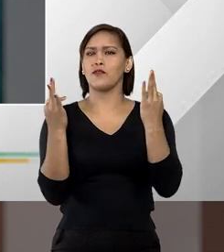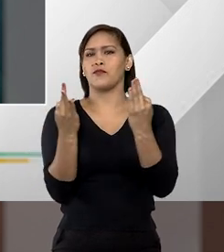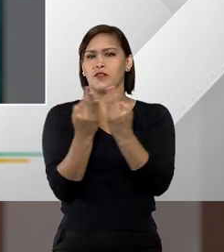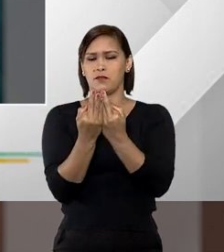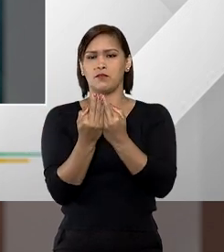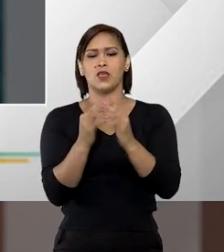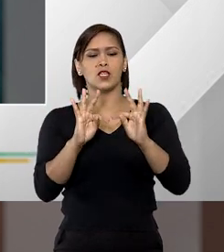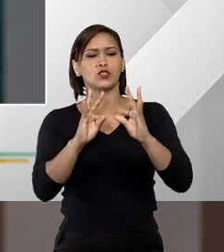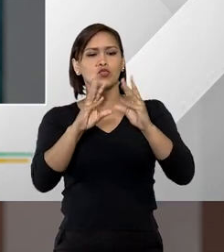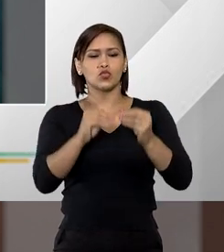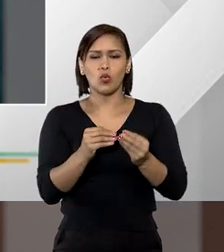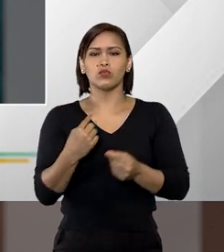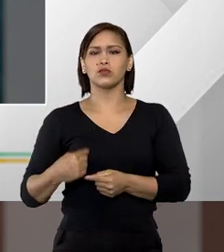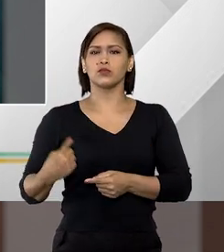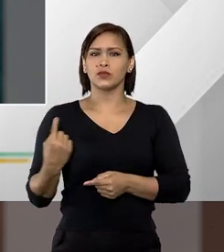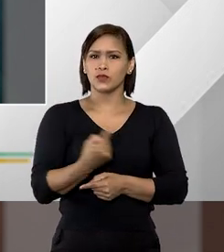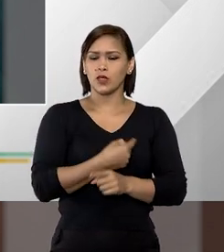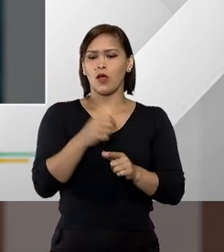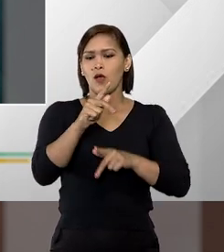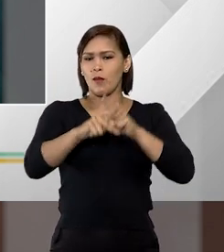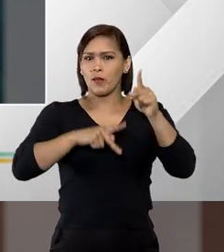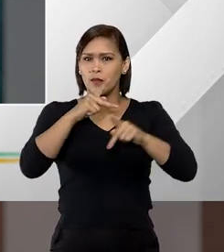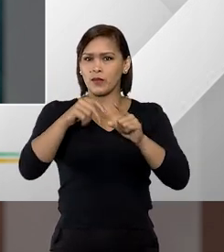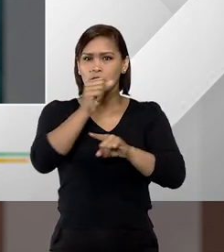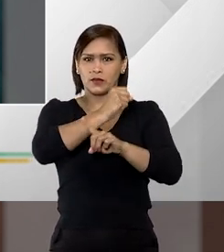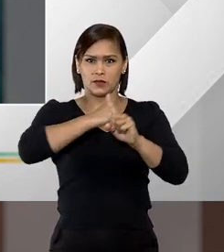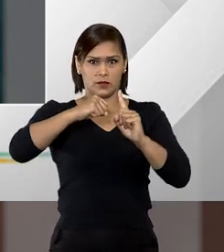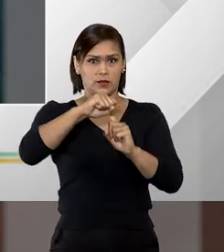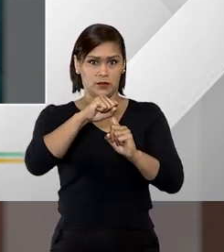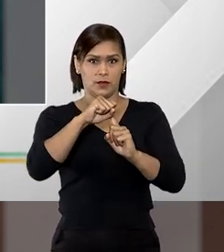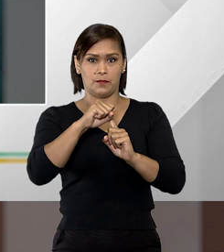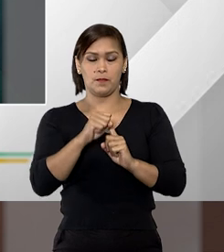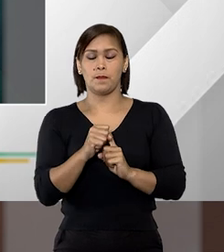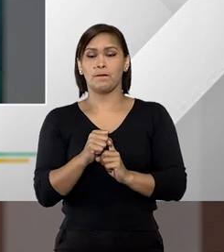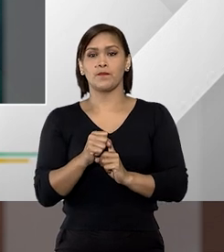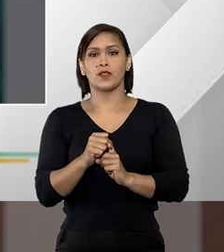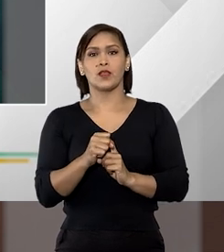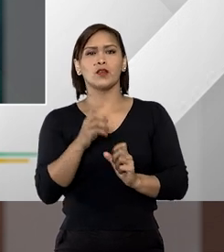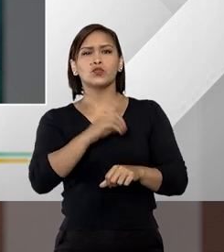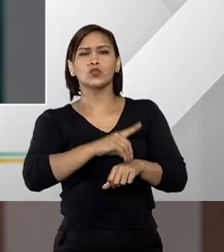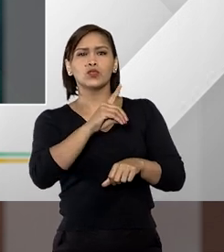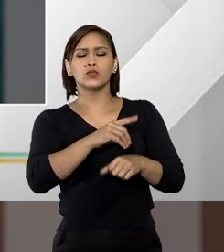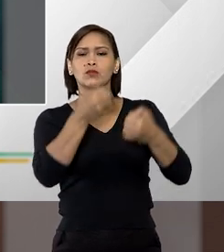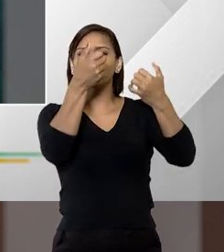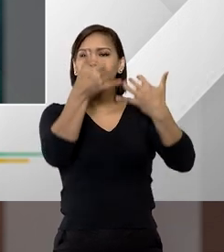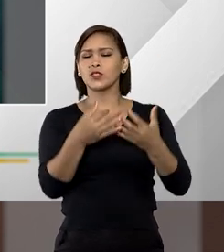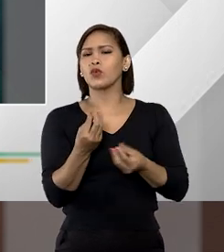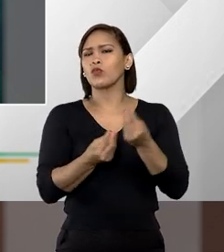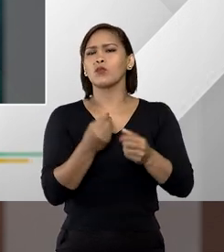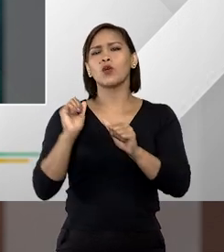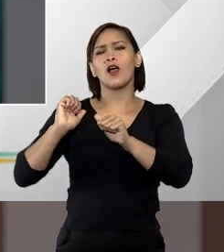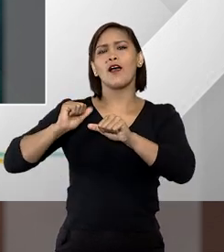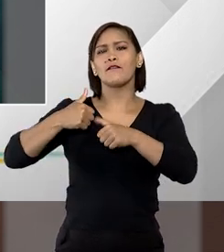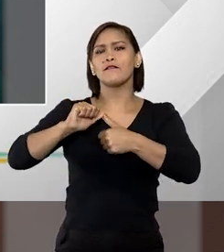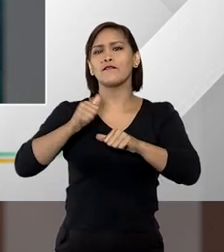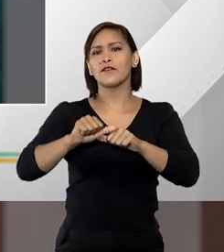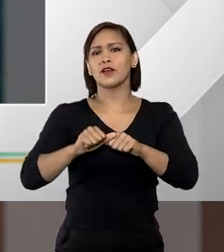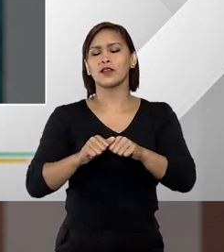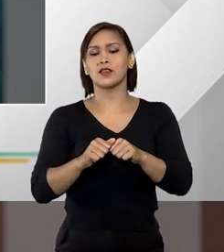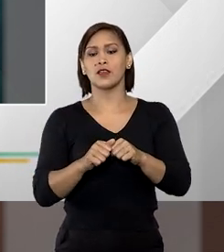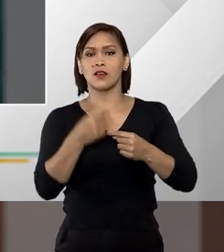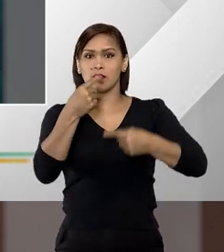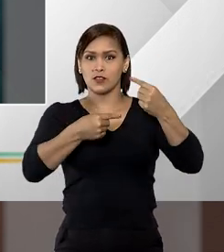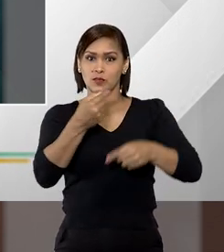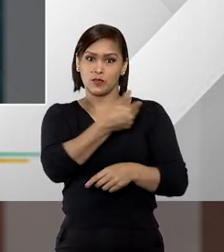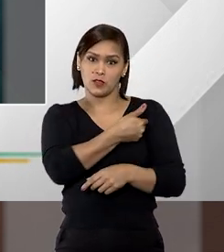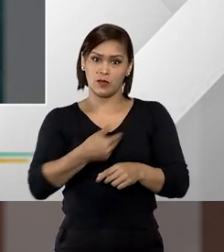enfim todos nós como um todo enquanto sociedade doutor Jorce Nildo como é que o senhor avalia as políticas